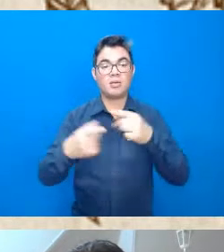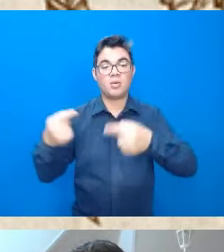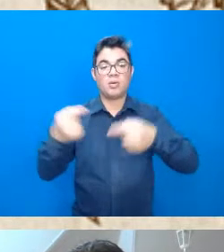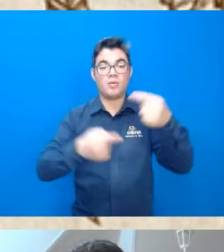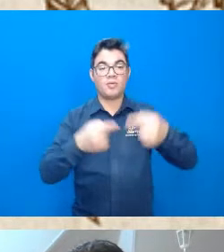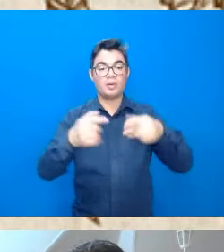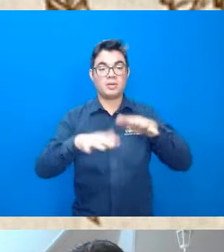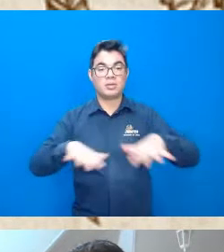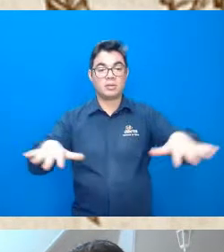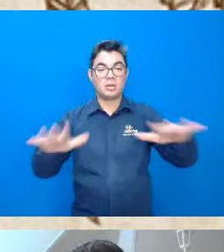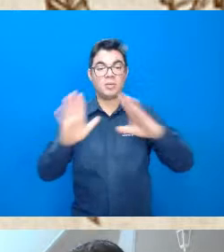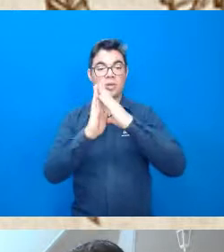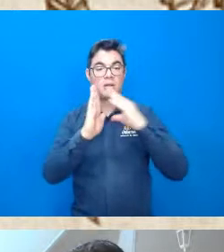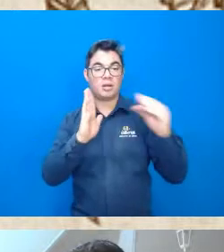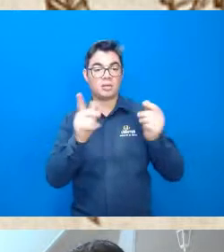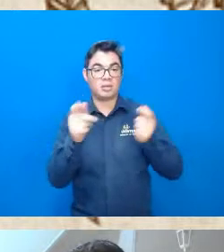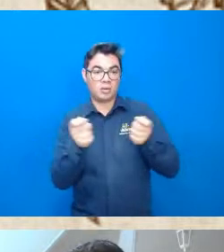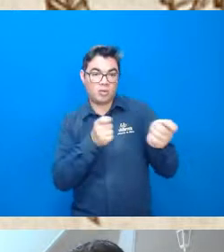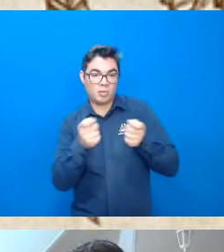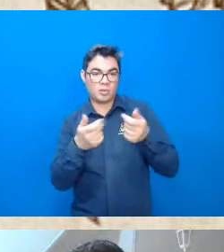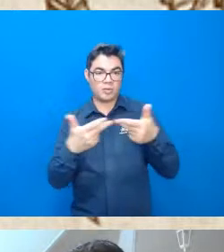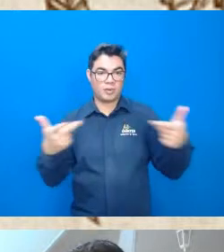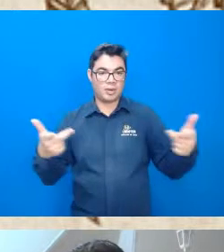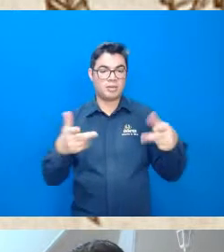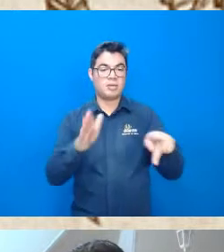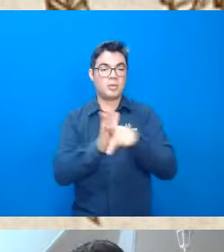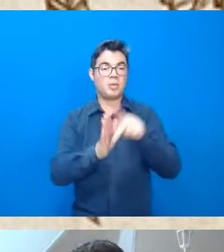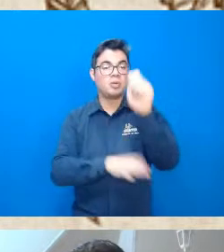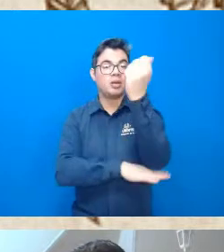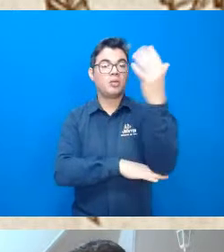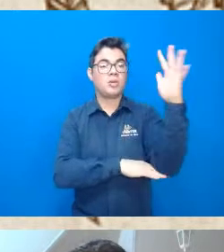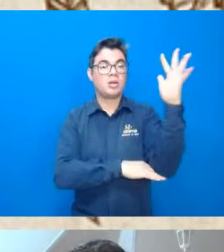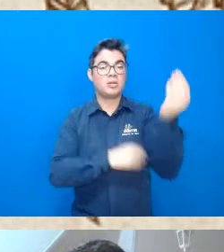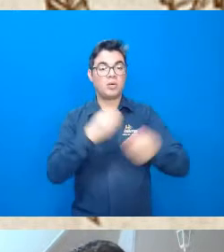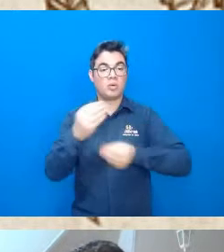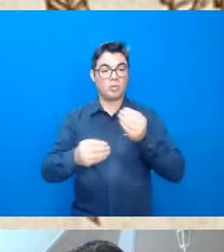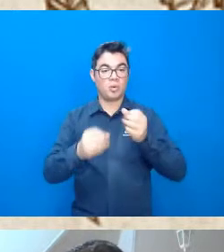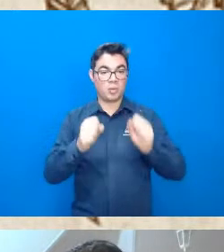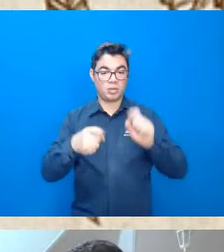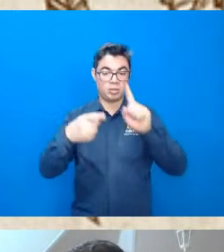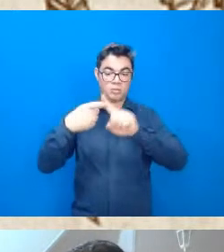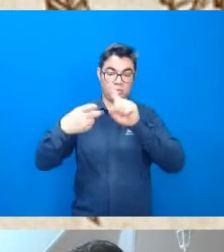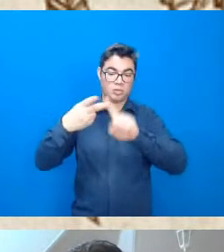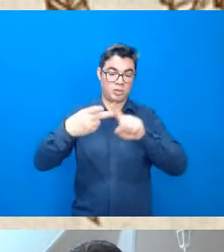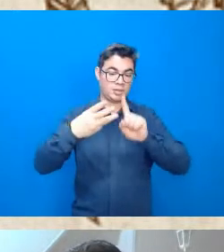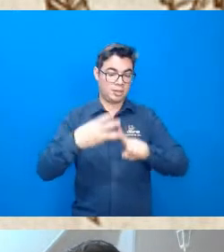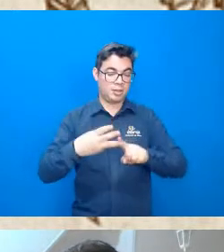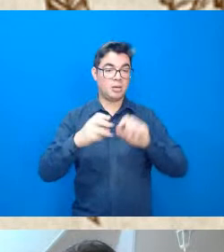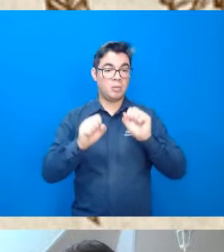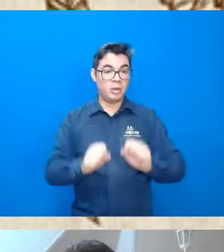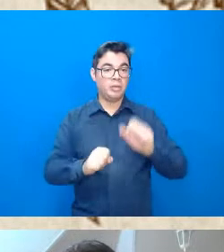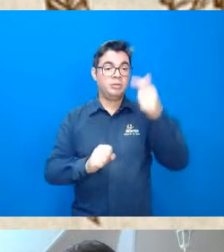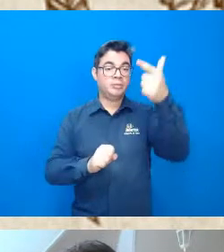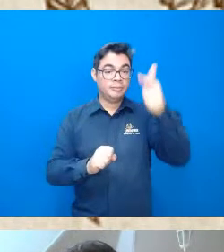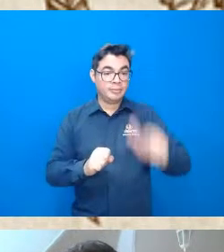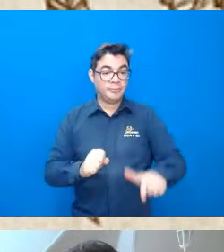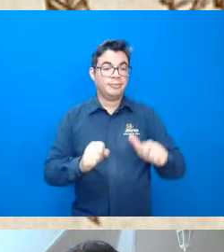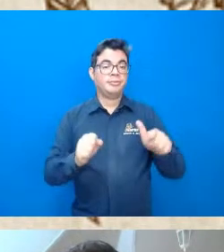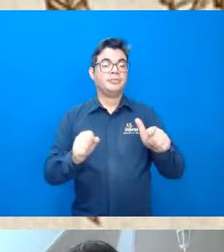entre então modelos econômicos e a natureza né então acho que a gente pode começar com essas três qualquer coisa eu repito tá